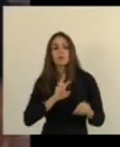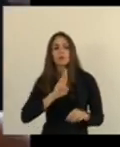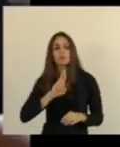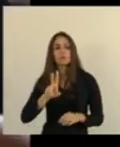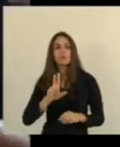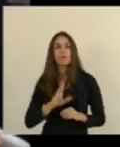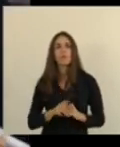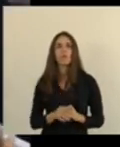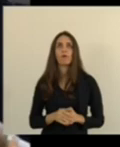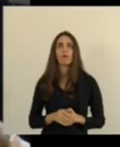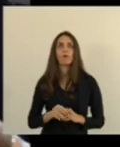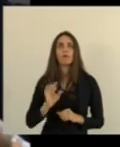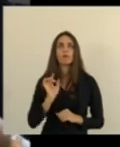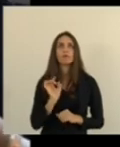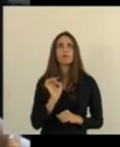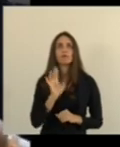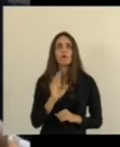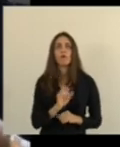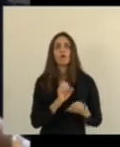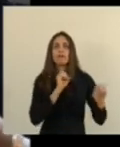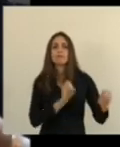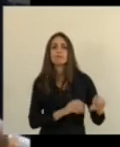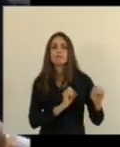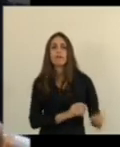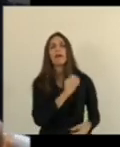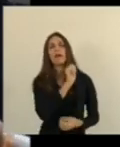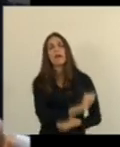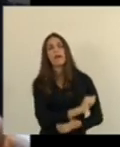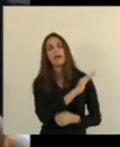ponto de vista da alfabetização,